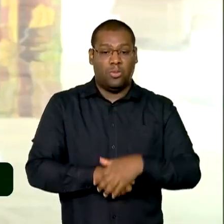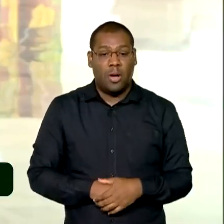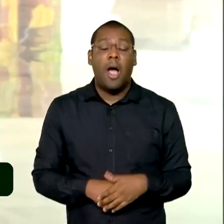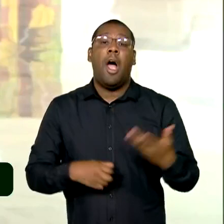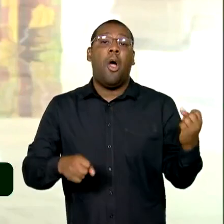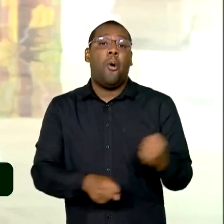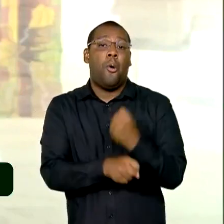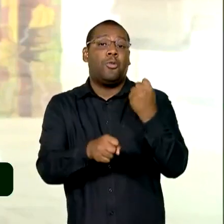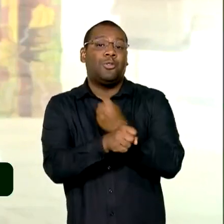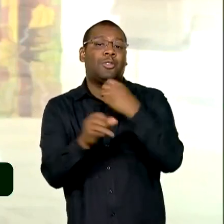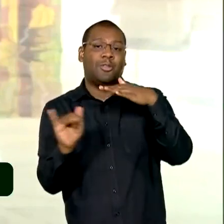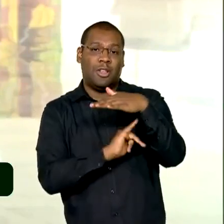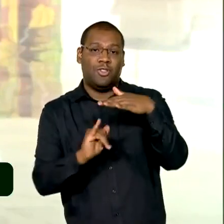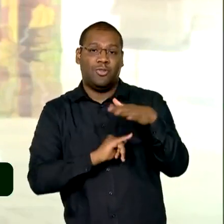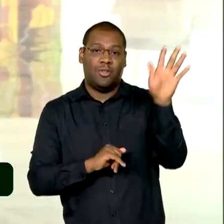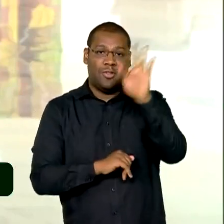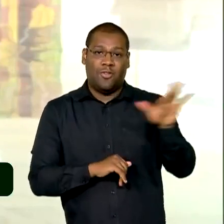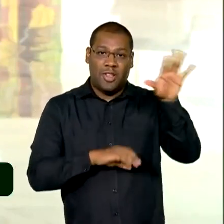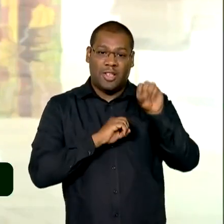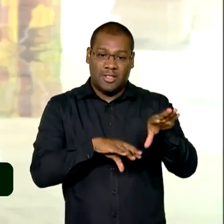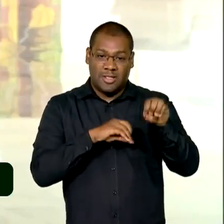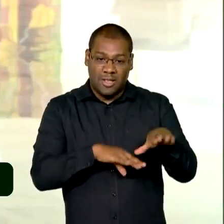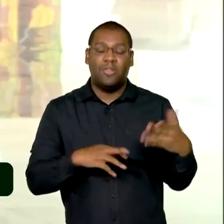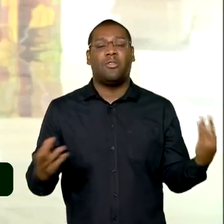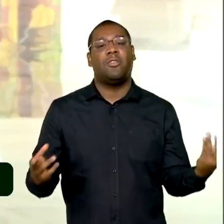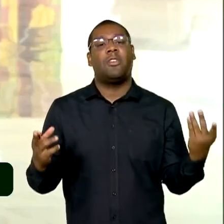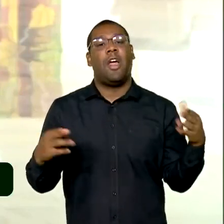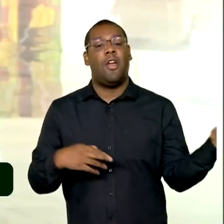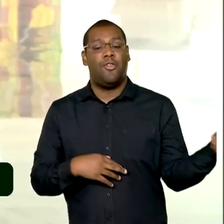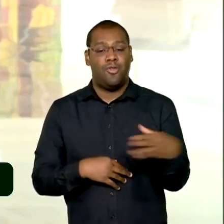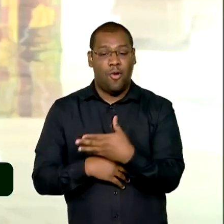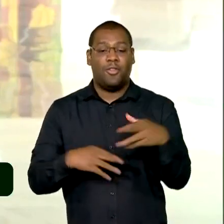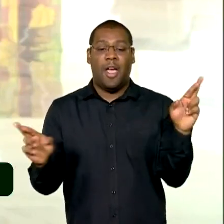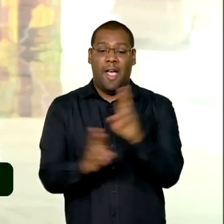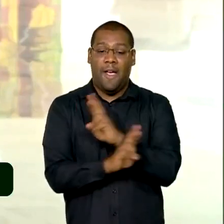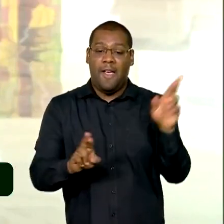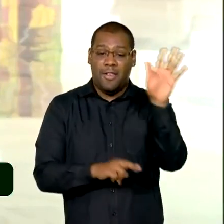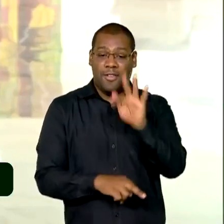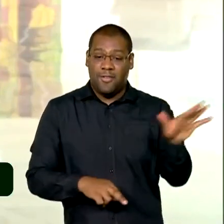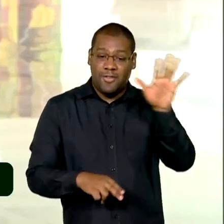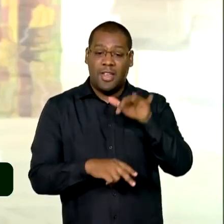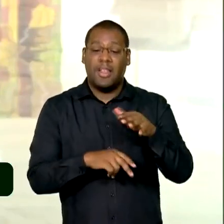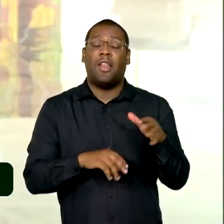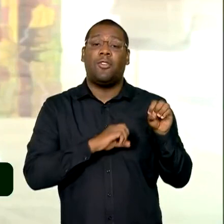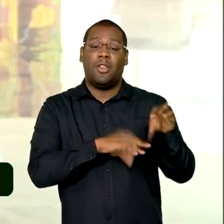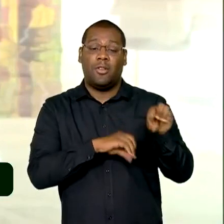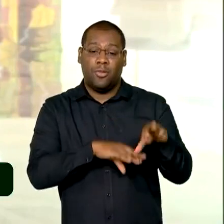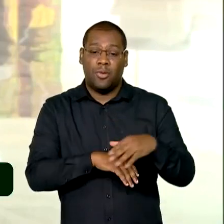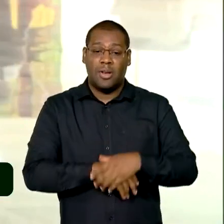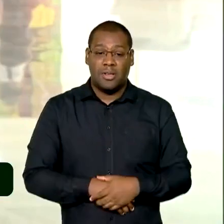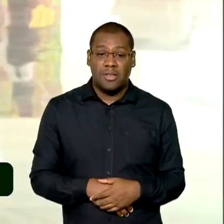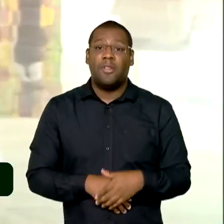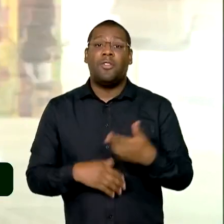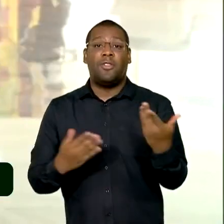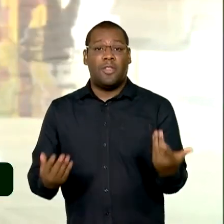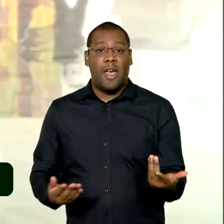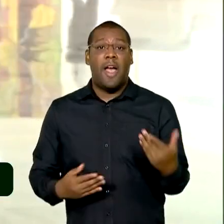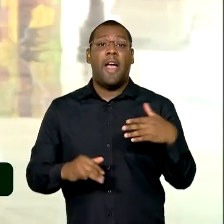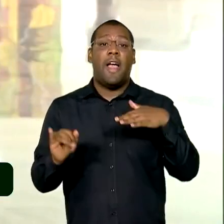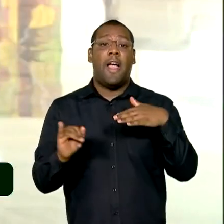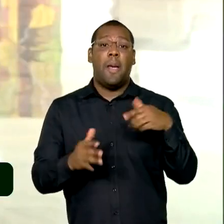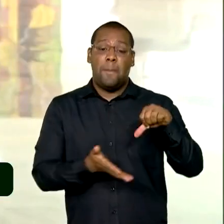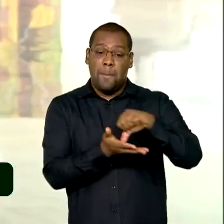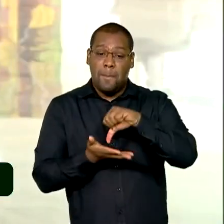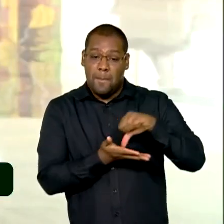dos novos institutos, a Rede Federal de Educação passará a contar com um total de 782 unidades e mais de um